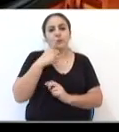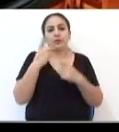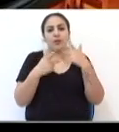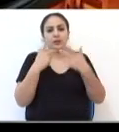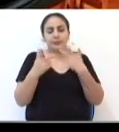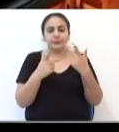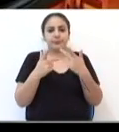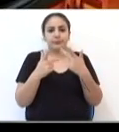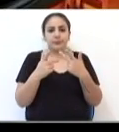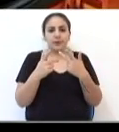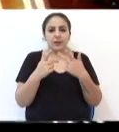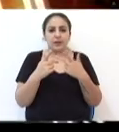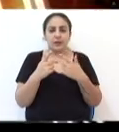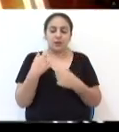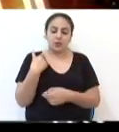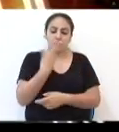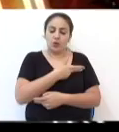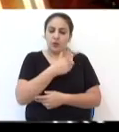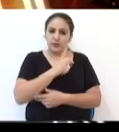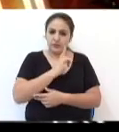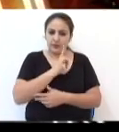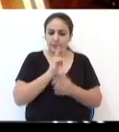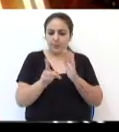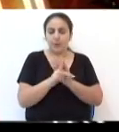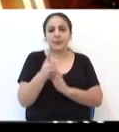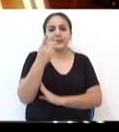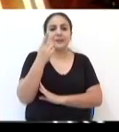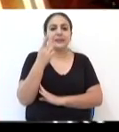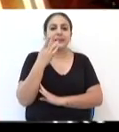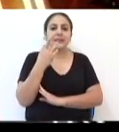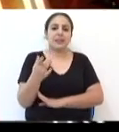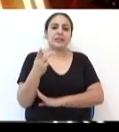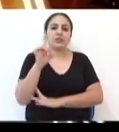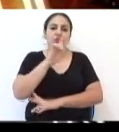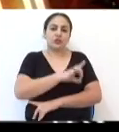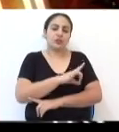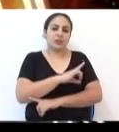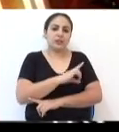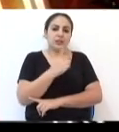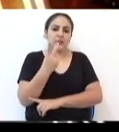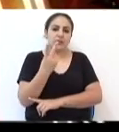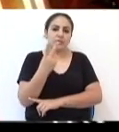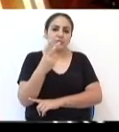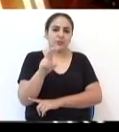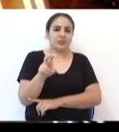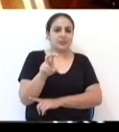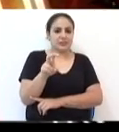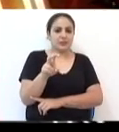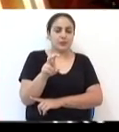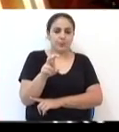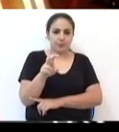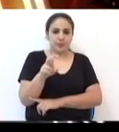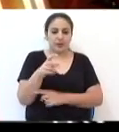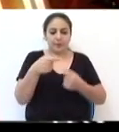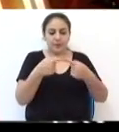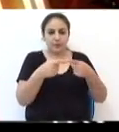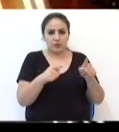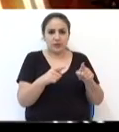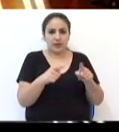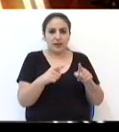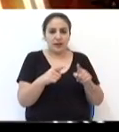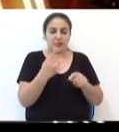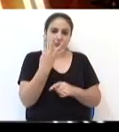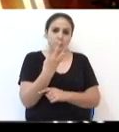novidades para esse ano. Nós vamos ter na parte da tarde do dia 25, que é o dia da abertura, às